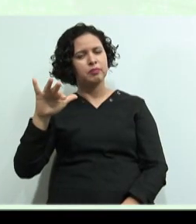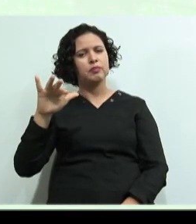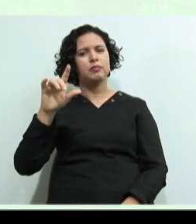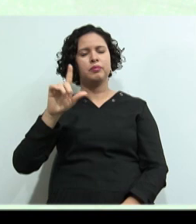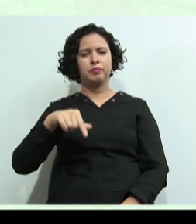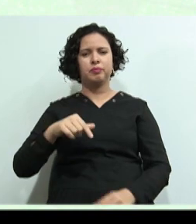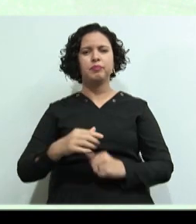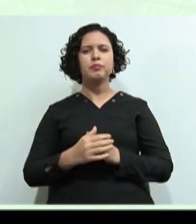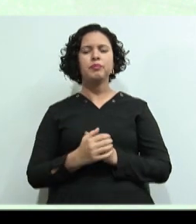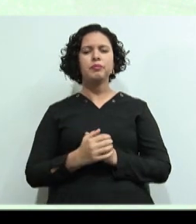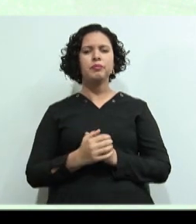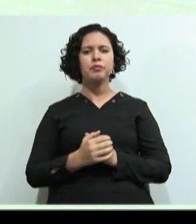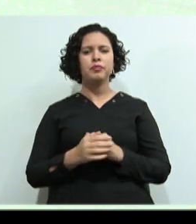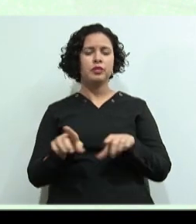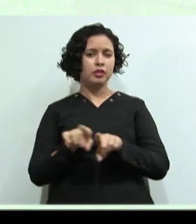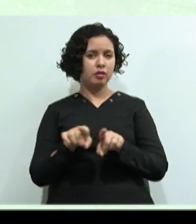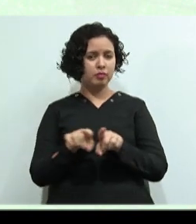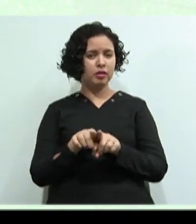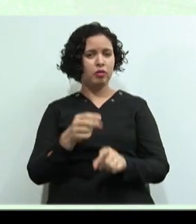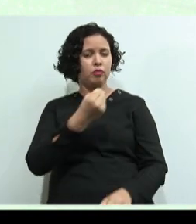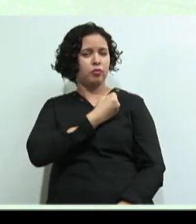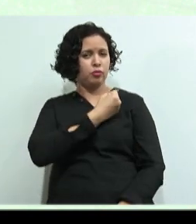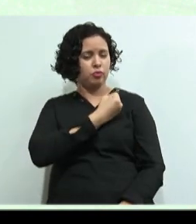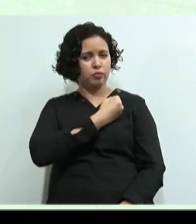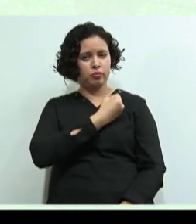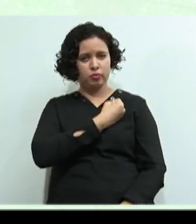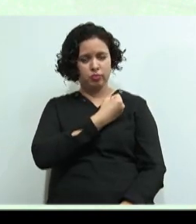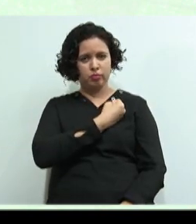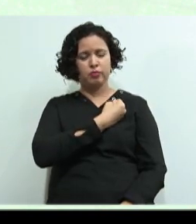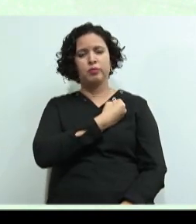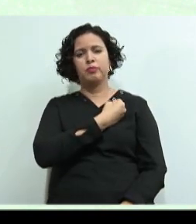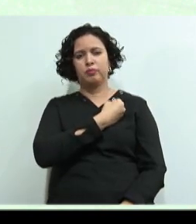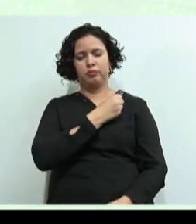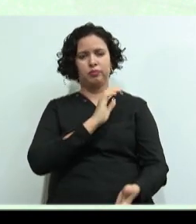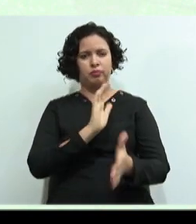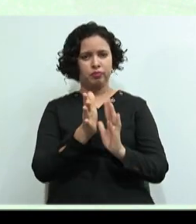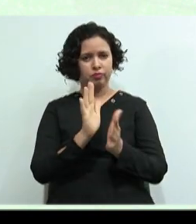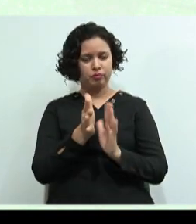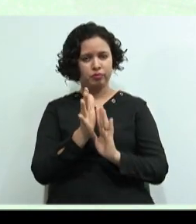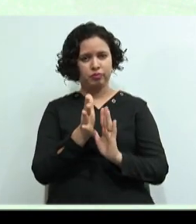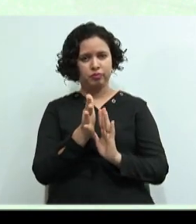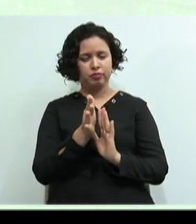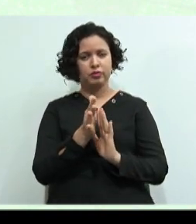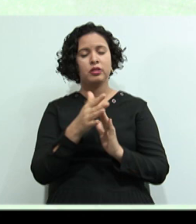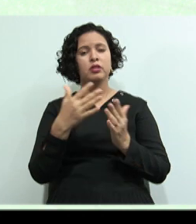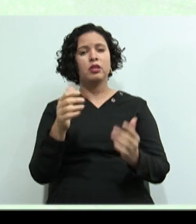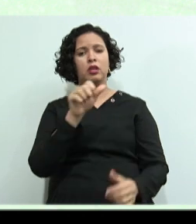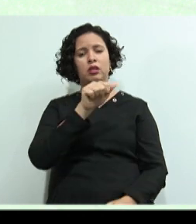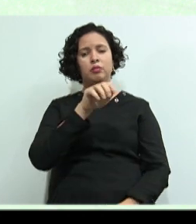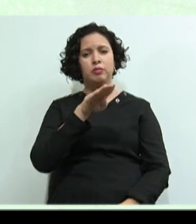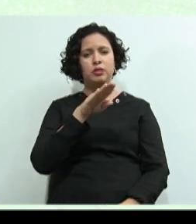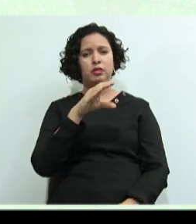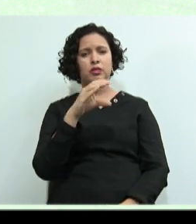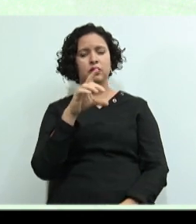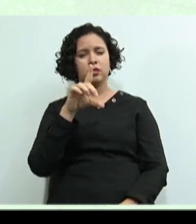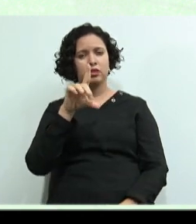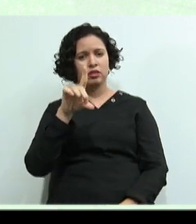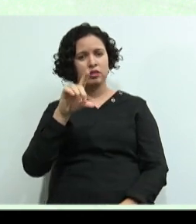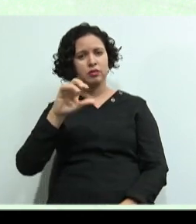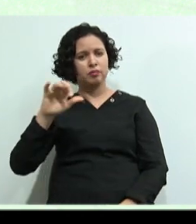Nós iremos ver Também os números Em libras Nessa parte aqui De alfabeto Datilológico Nós teremos Uma atividade